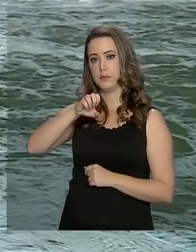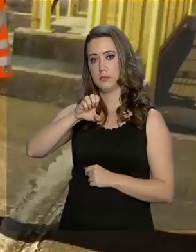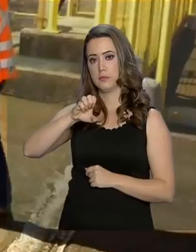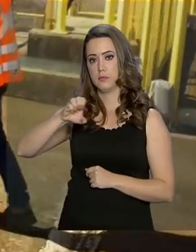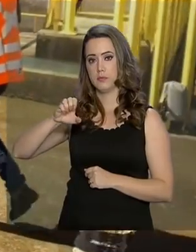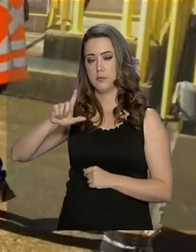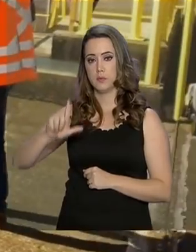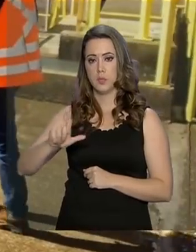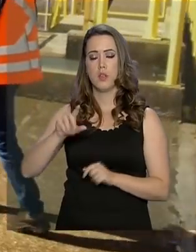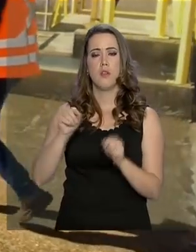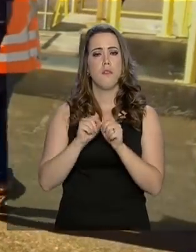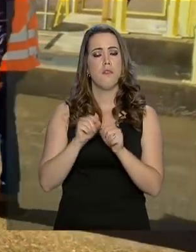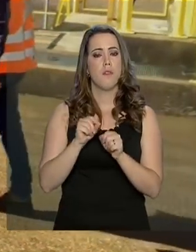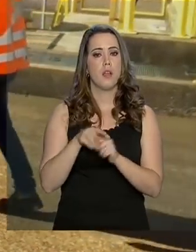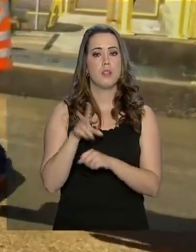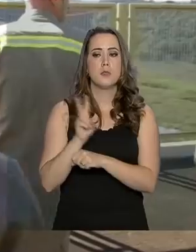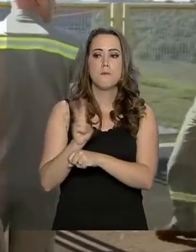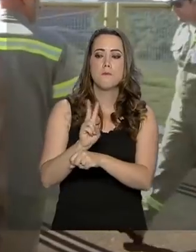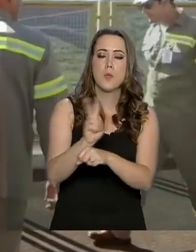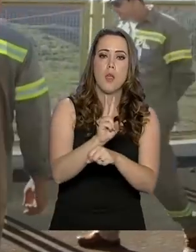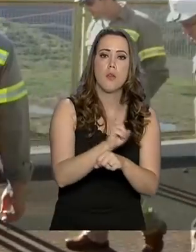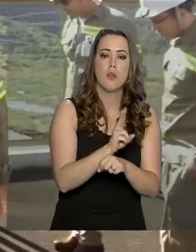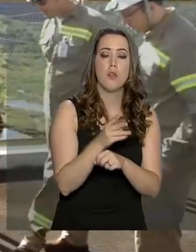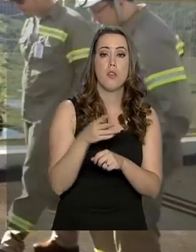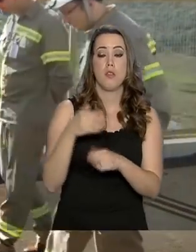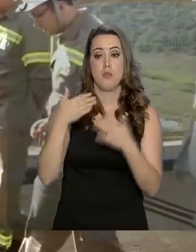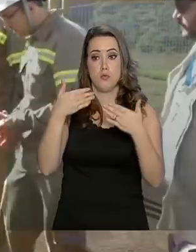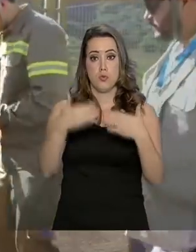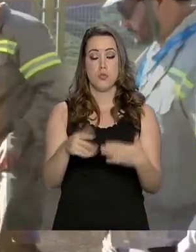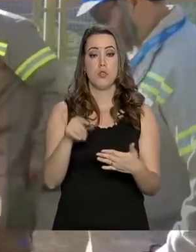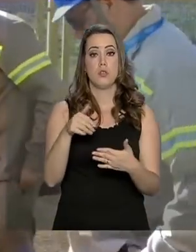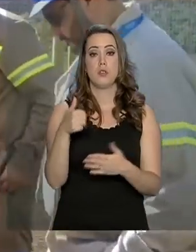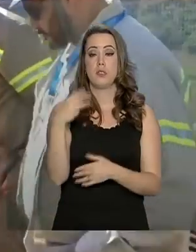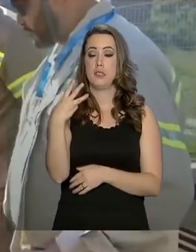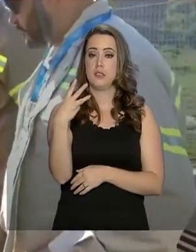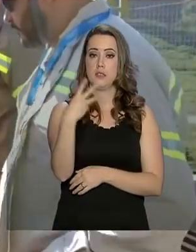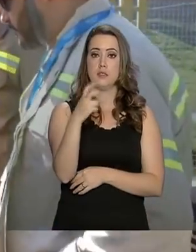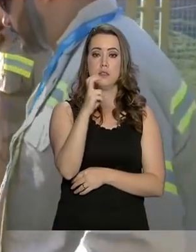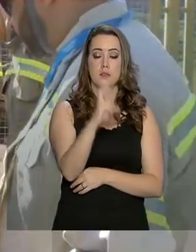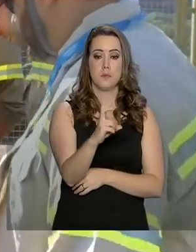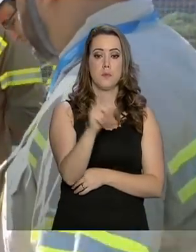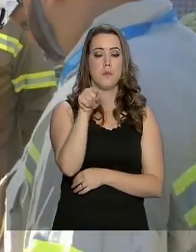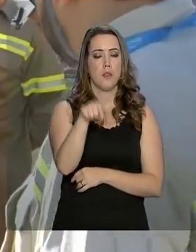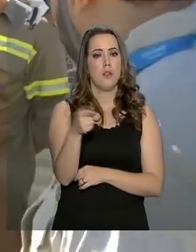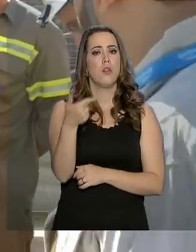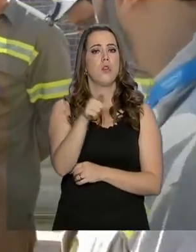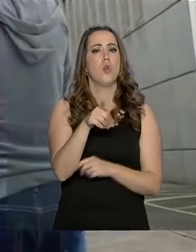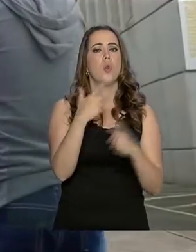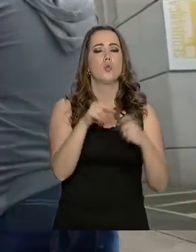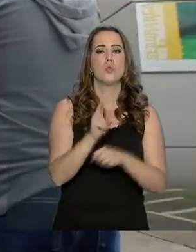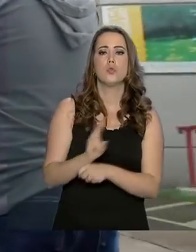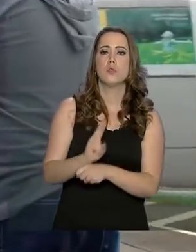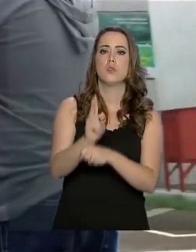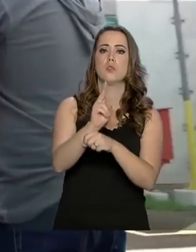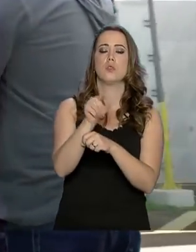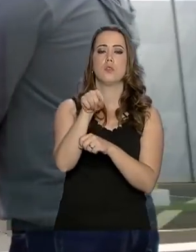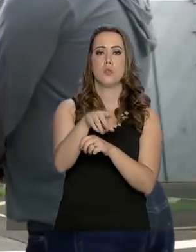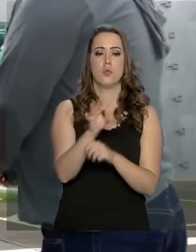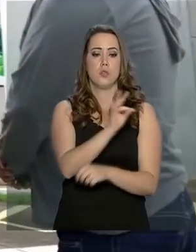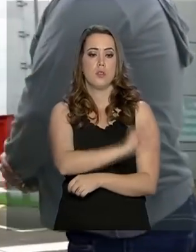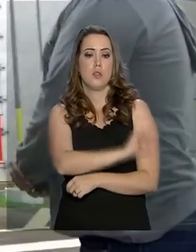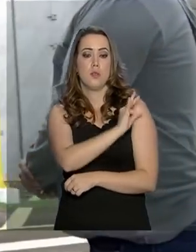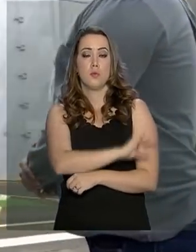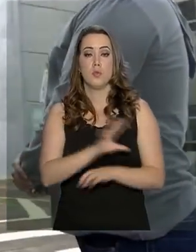dezembro, uma inspeção presencial em 335 estruturas. E onde os fiscais não forem, técnicos de